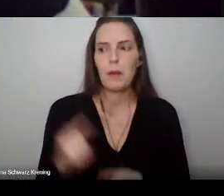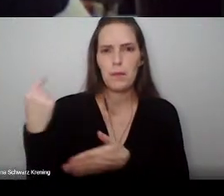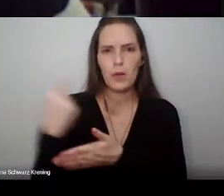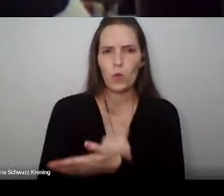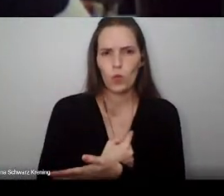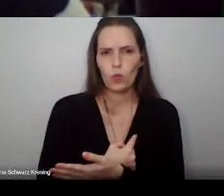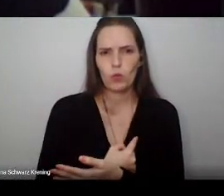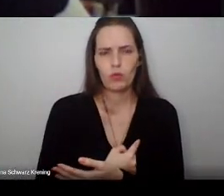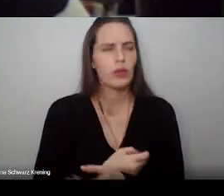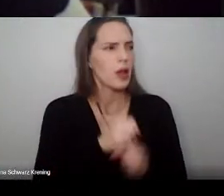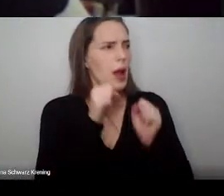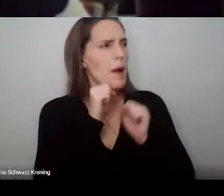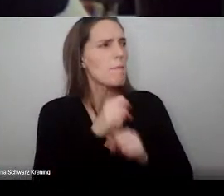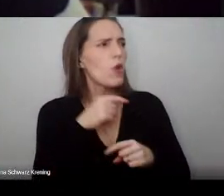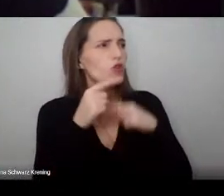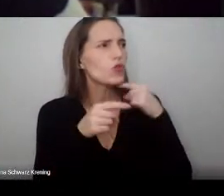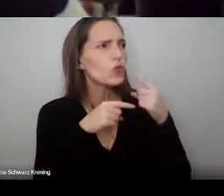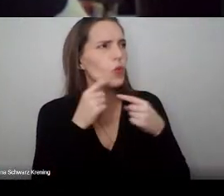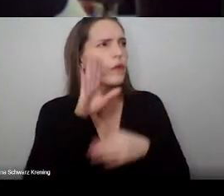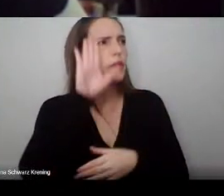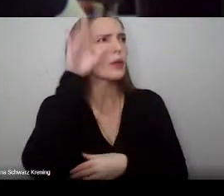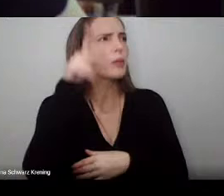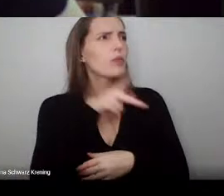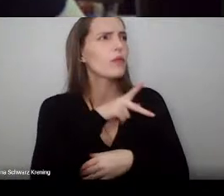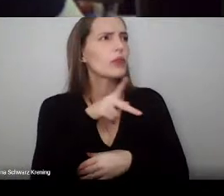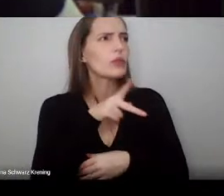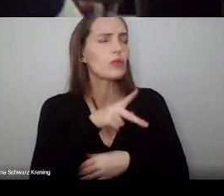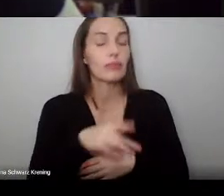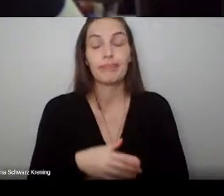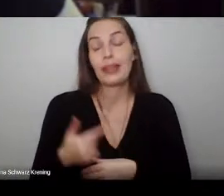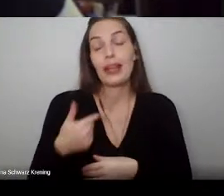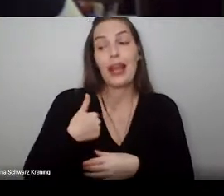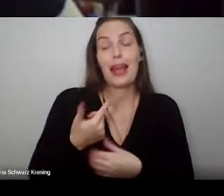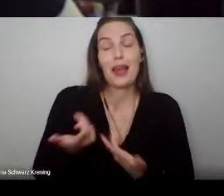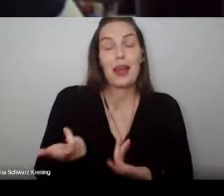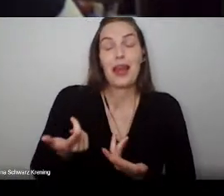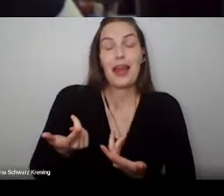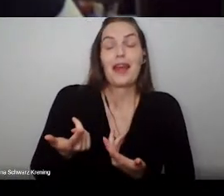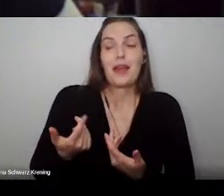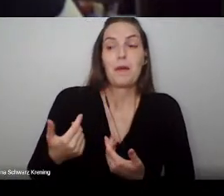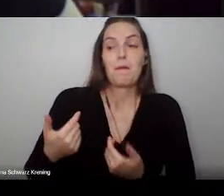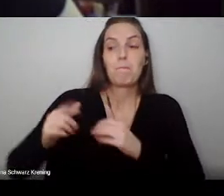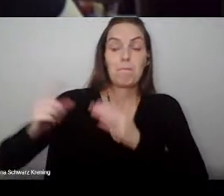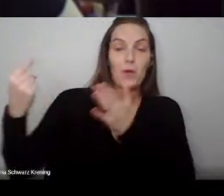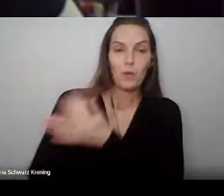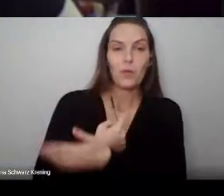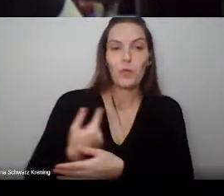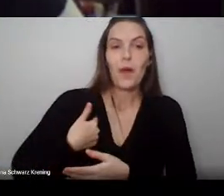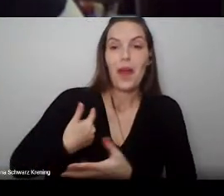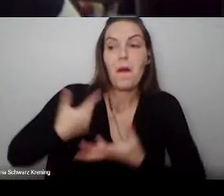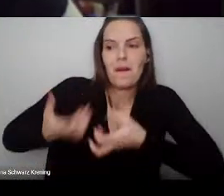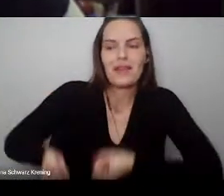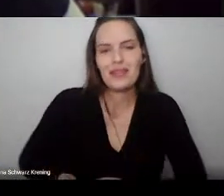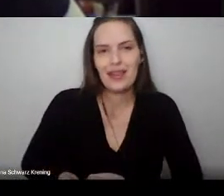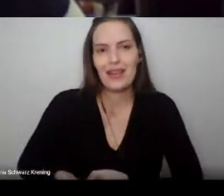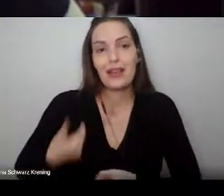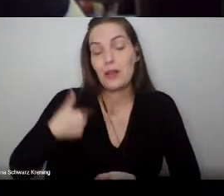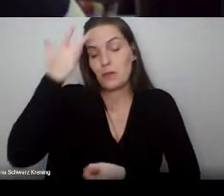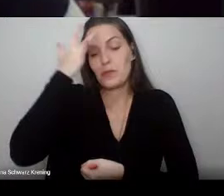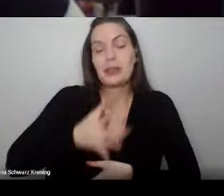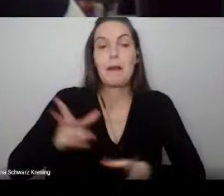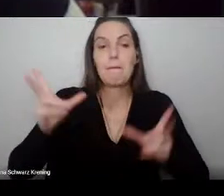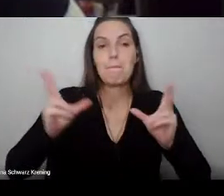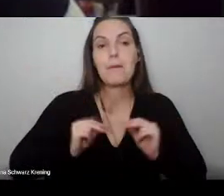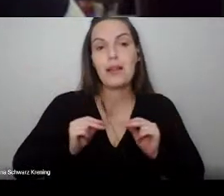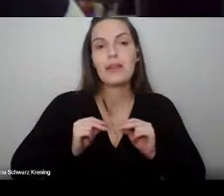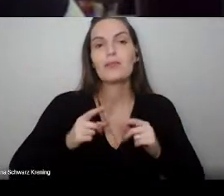tirar uma dúvida da turma. Não sei se sou merecedora, meus afilhados, mas uma gratidão imensa e o sentimento de missão de dever